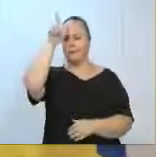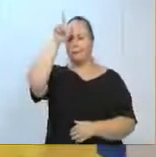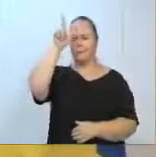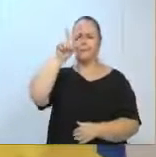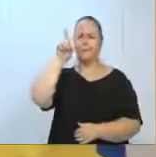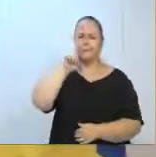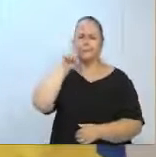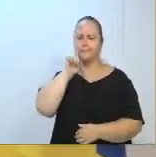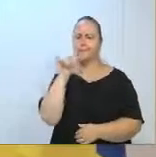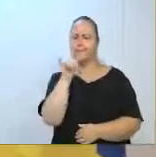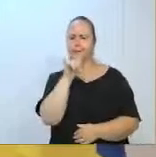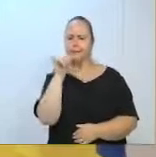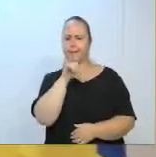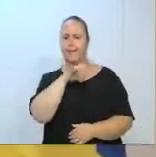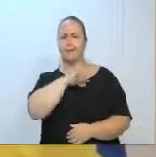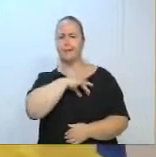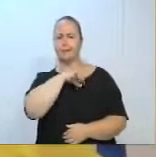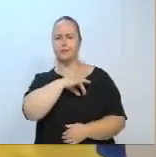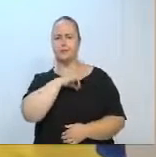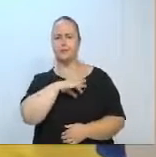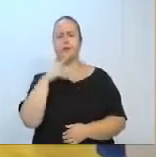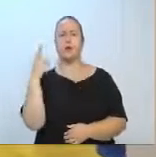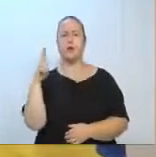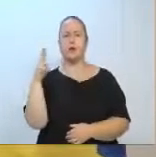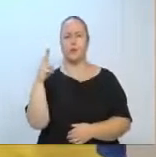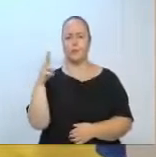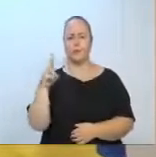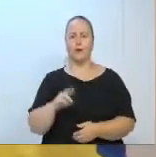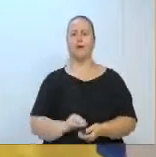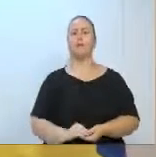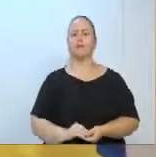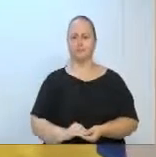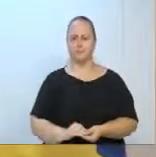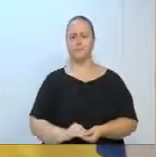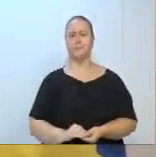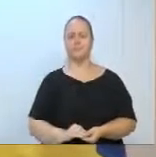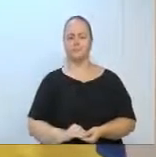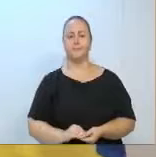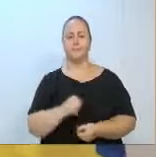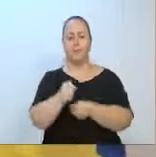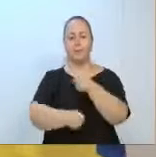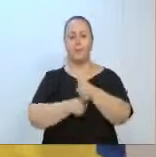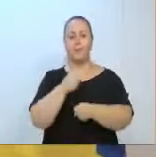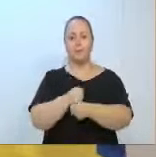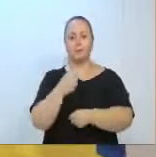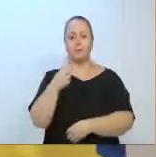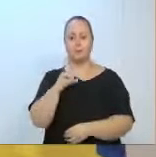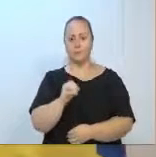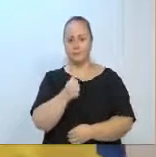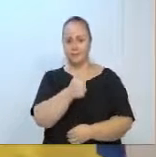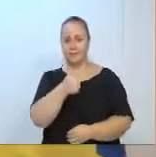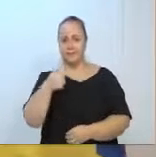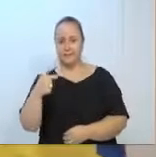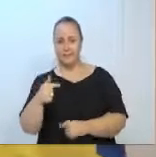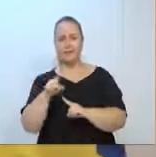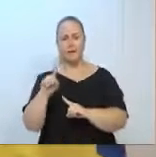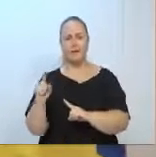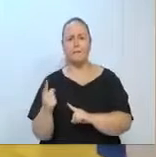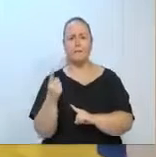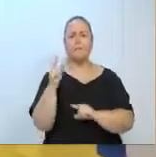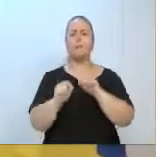Itália, Chile e Uruguai. Em 2017, foi um dos primeiros brasileiros a se tornar jurado